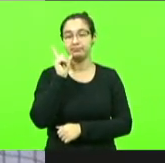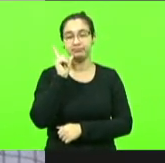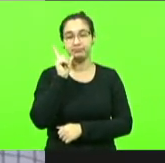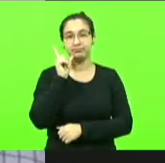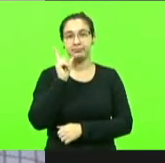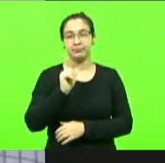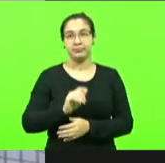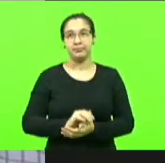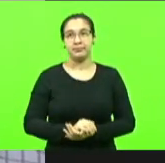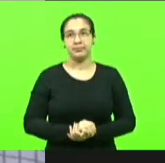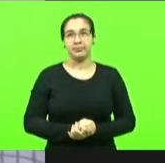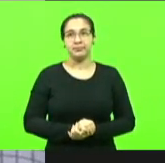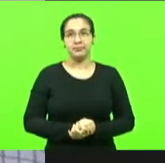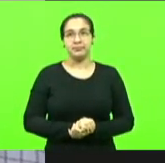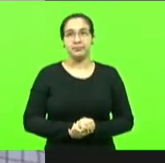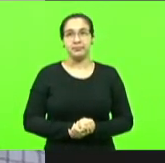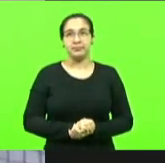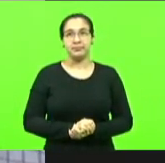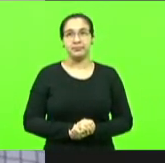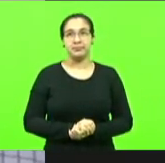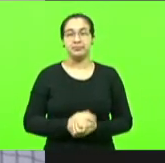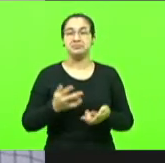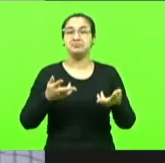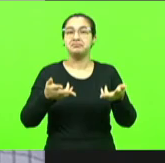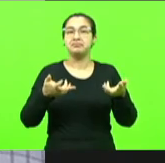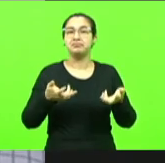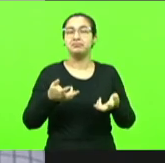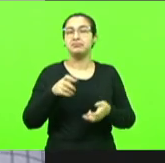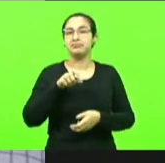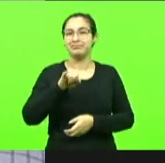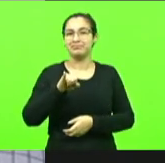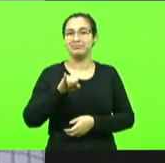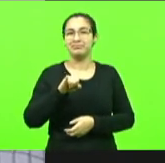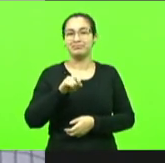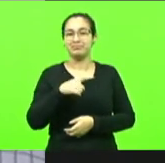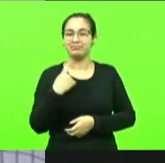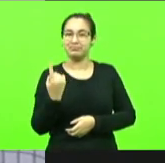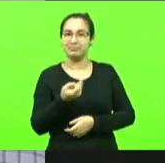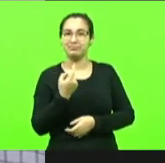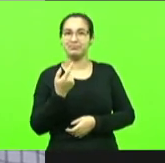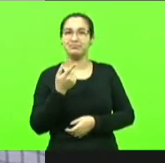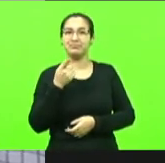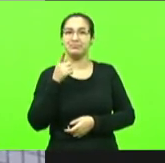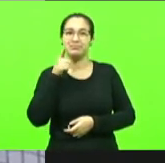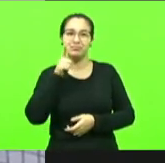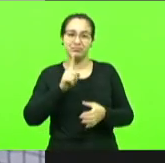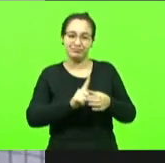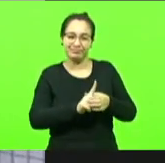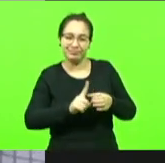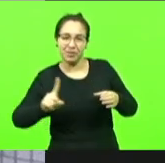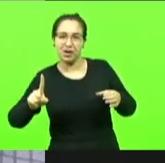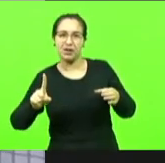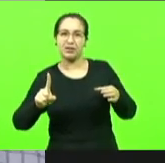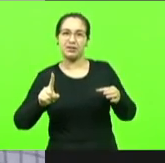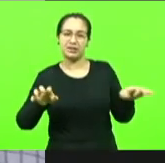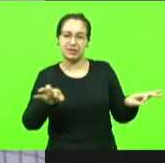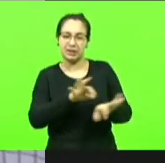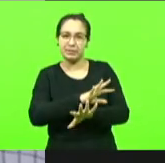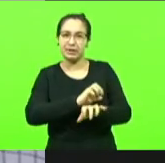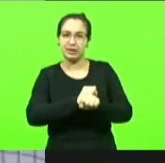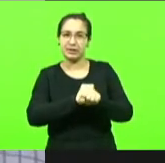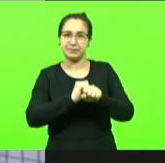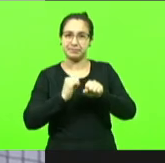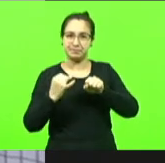vossa excelência se nós sairmos dessa pandemia presidente Mauro nós podemos fazer ainda esse ano